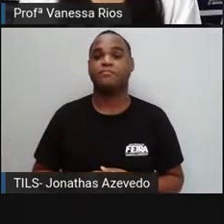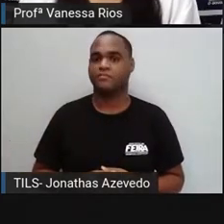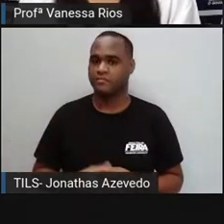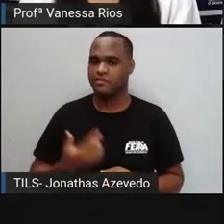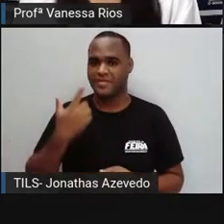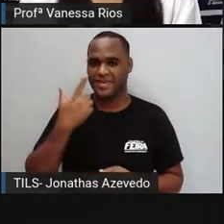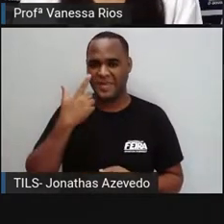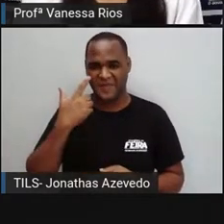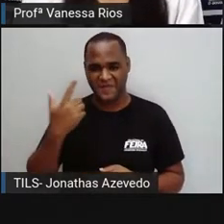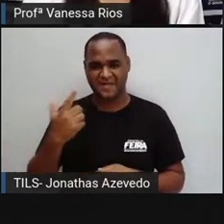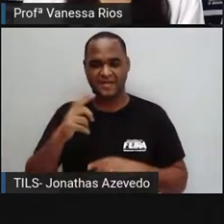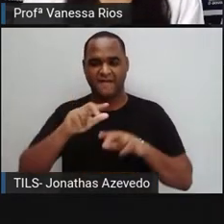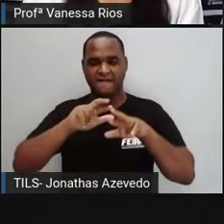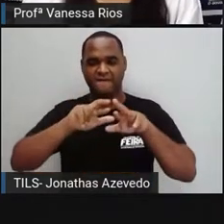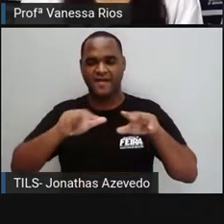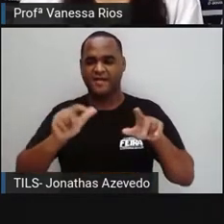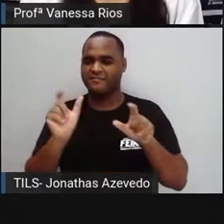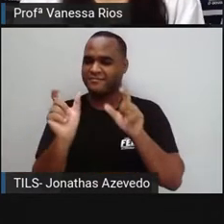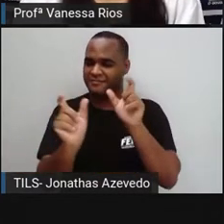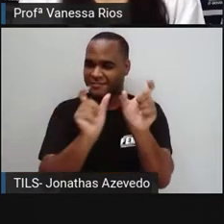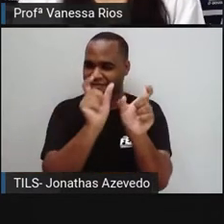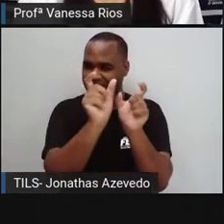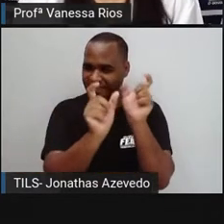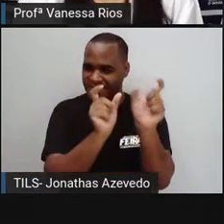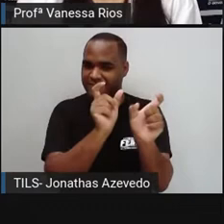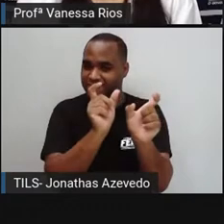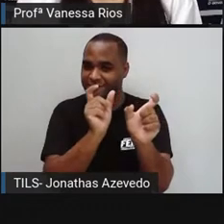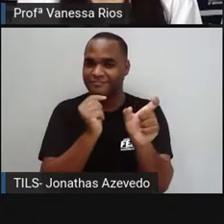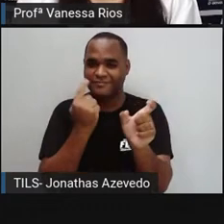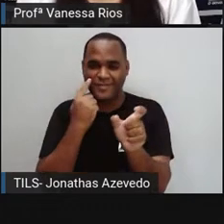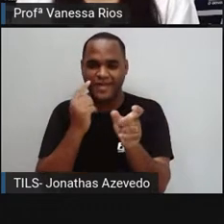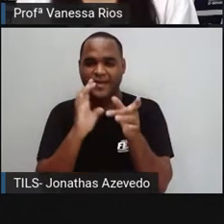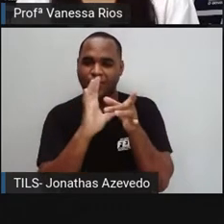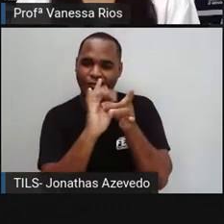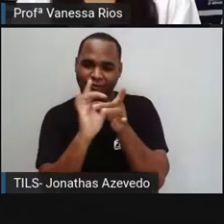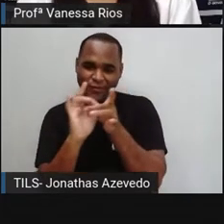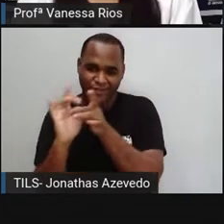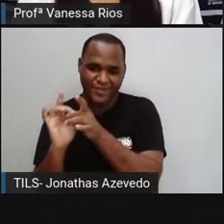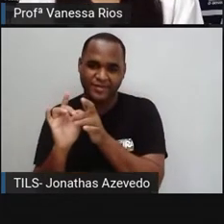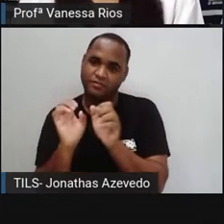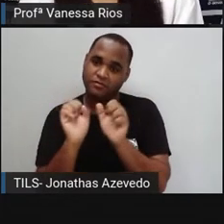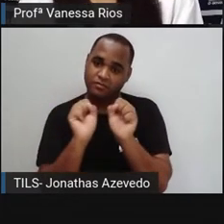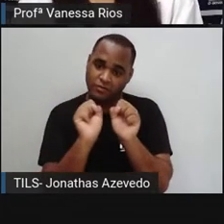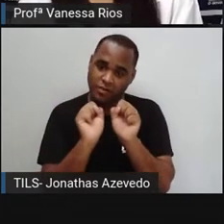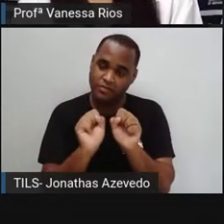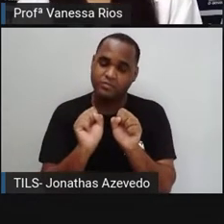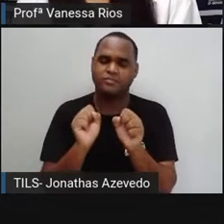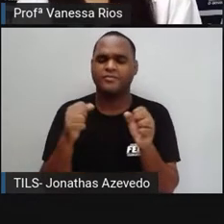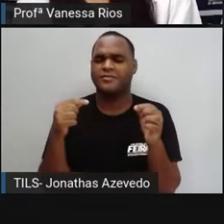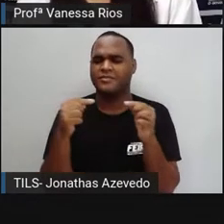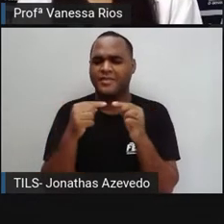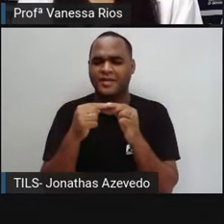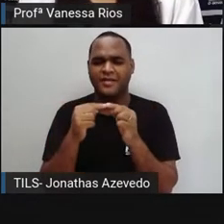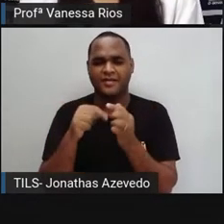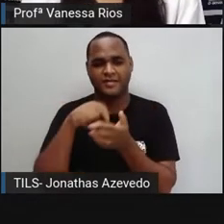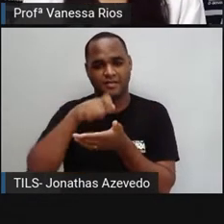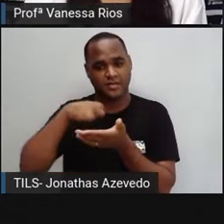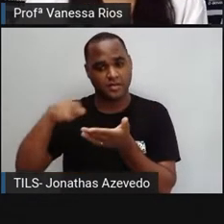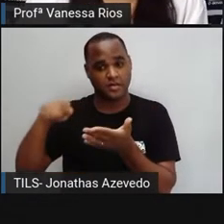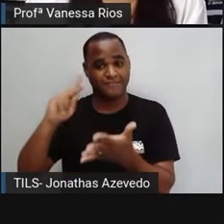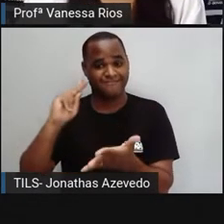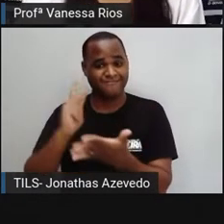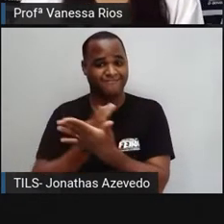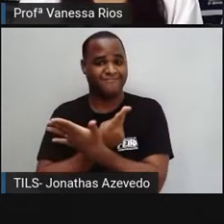percebe aí diversas palavras que, diante de um contexto, poderia ser considerado como escrita de forma